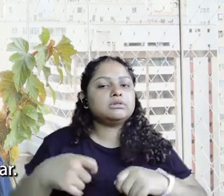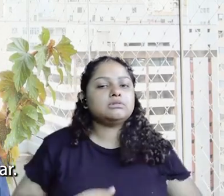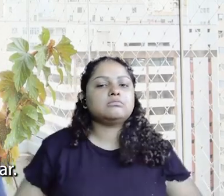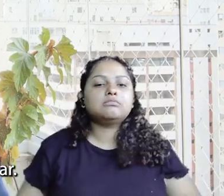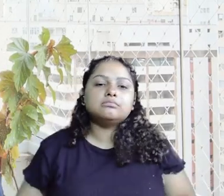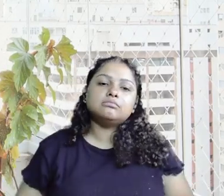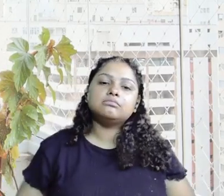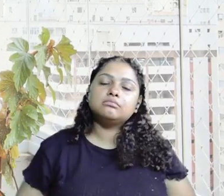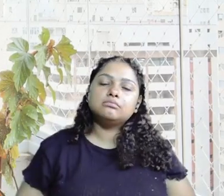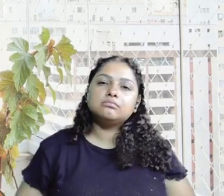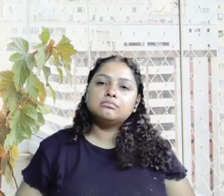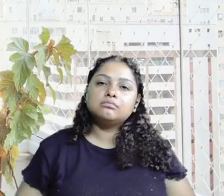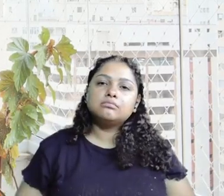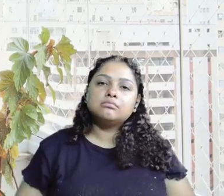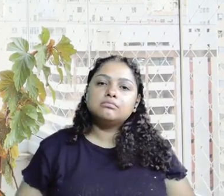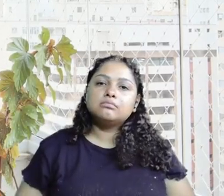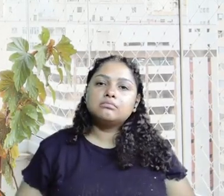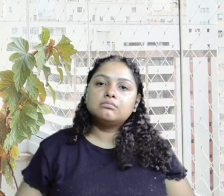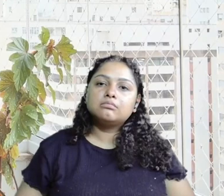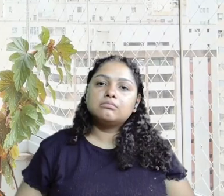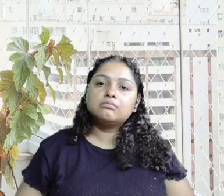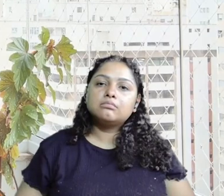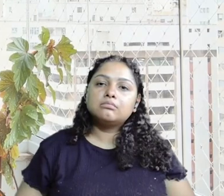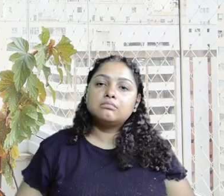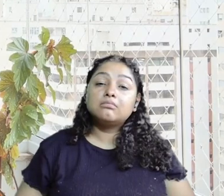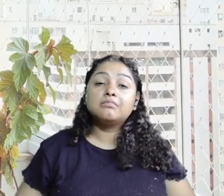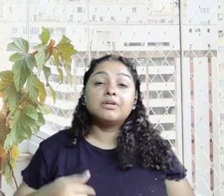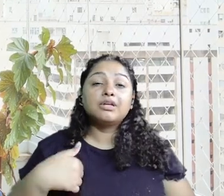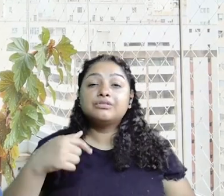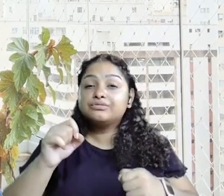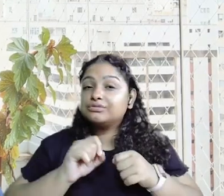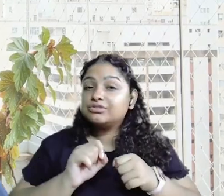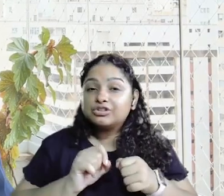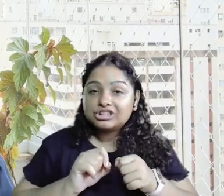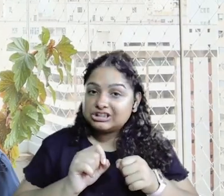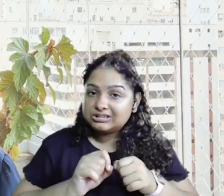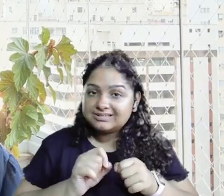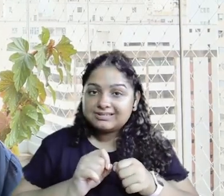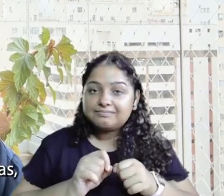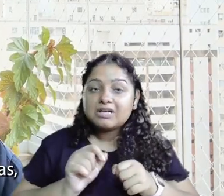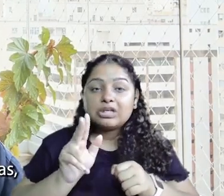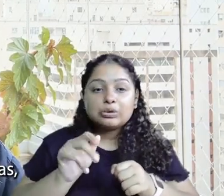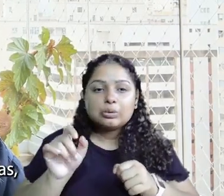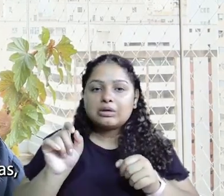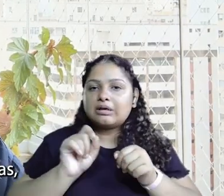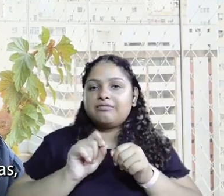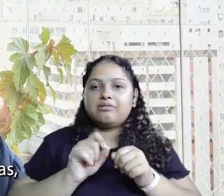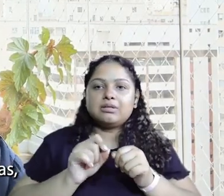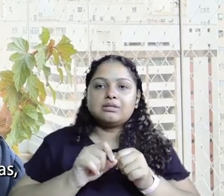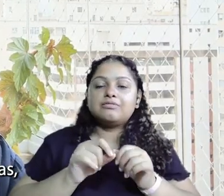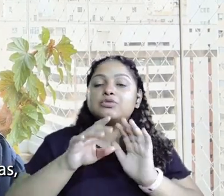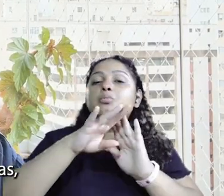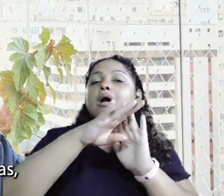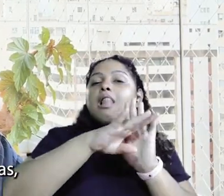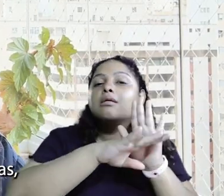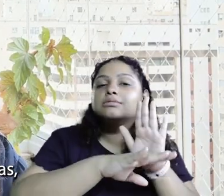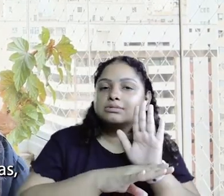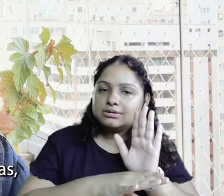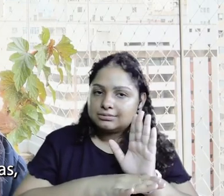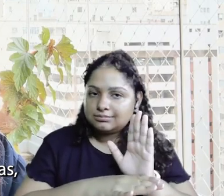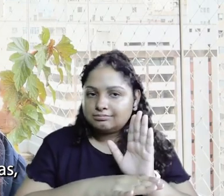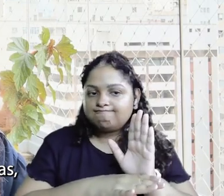sabem que eles têm que me ajudar, eles correm aqui e pegam, mas naquele dia eu fiz uma coisa que a gente nunca põe na nossa lista de